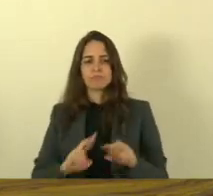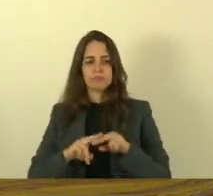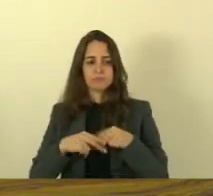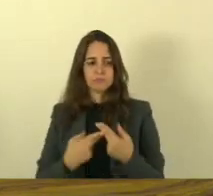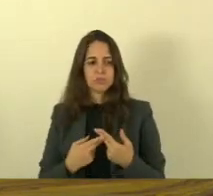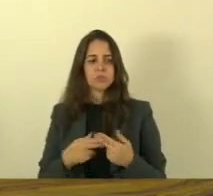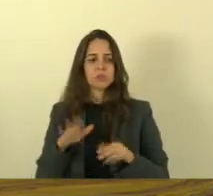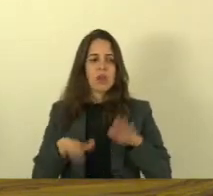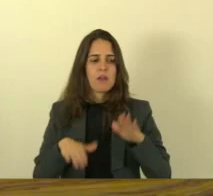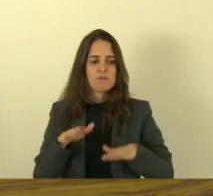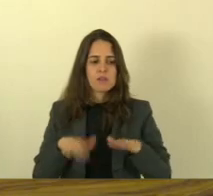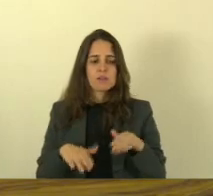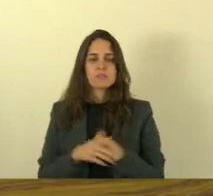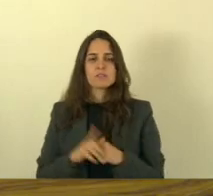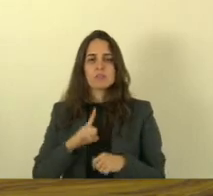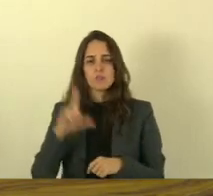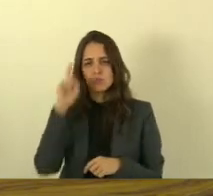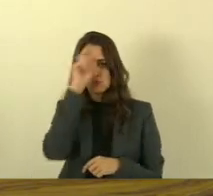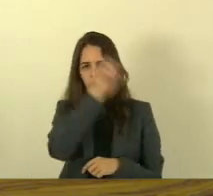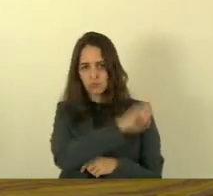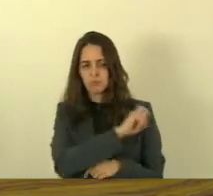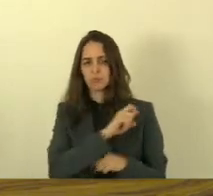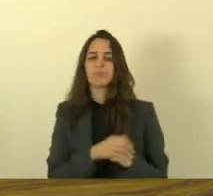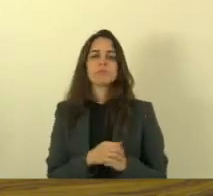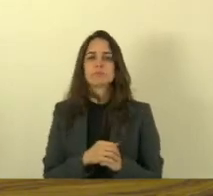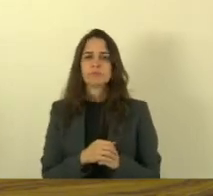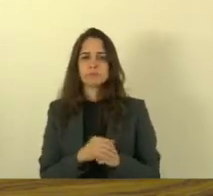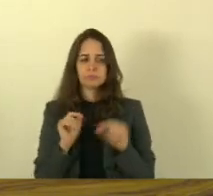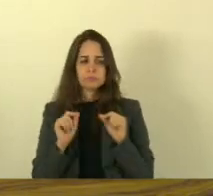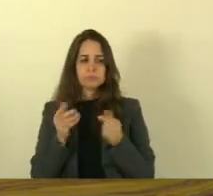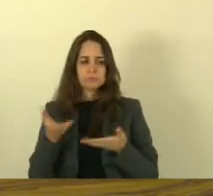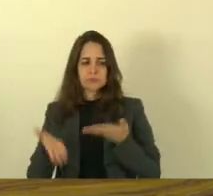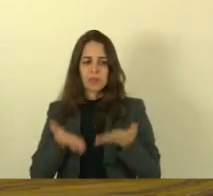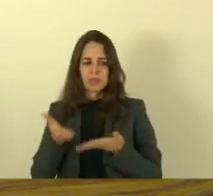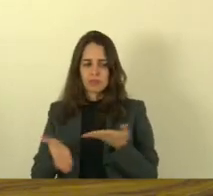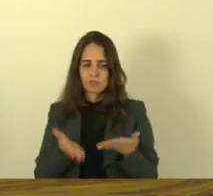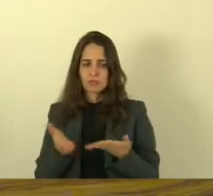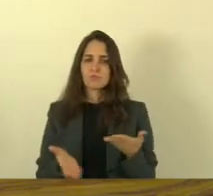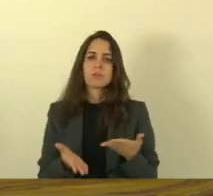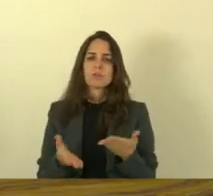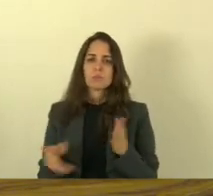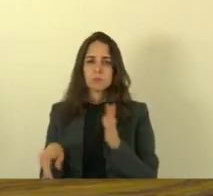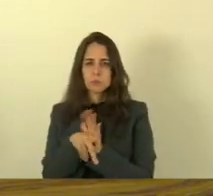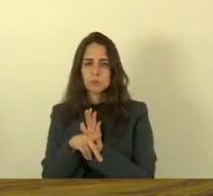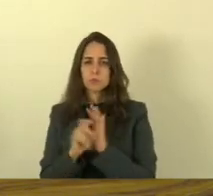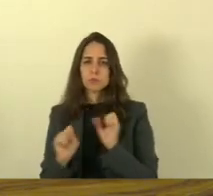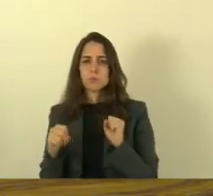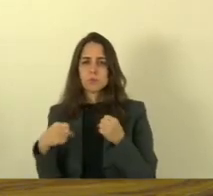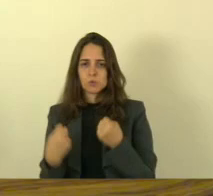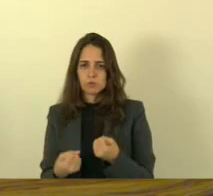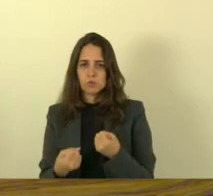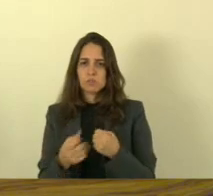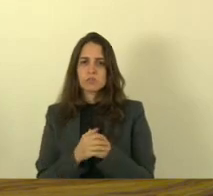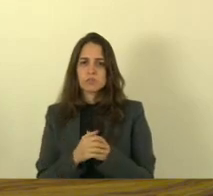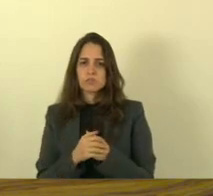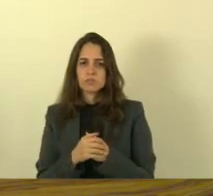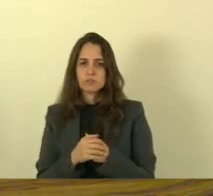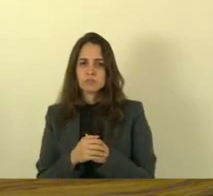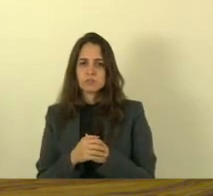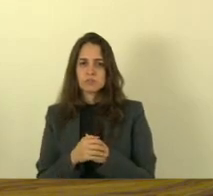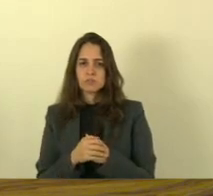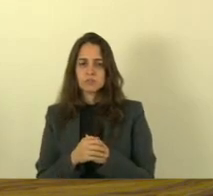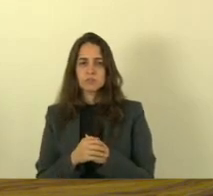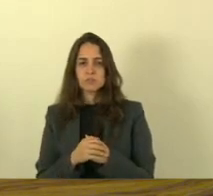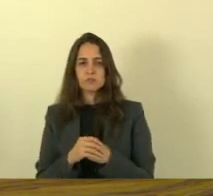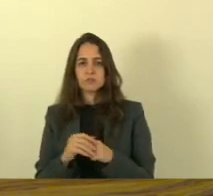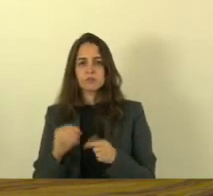muitas vezes tem dificuldade de dar o atendimento adequado se esforça pra isso por conta de